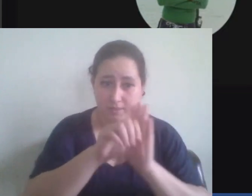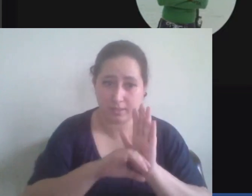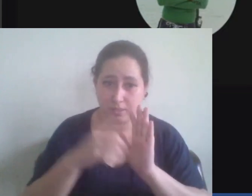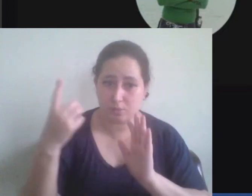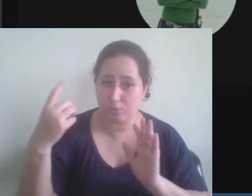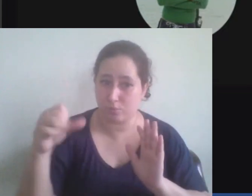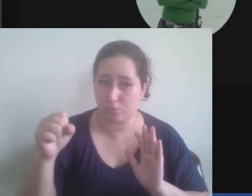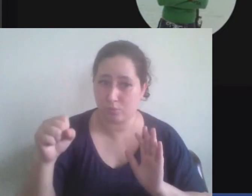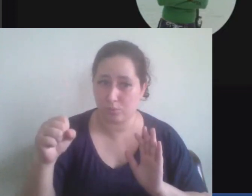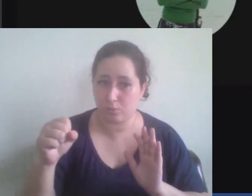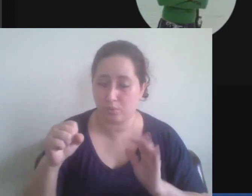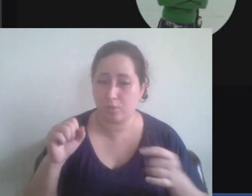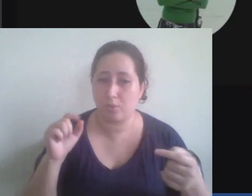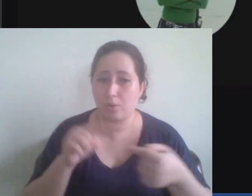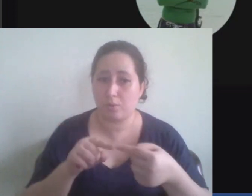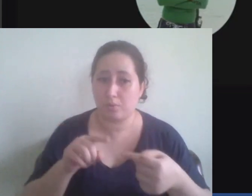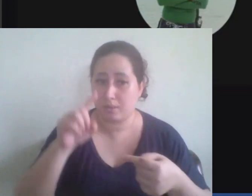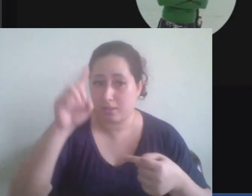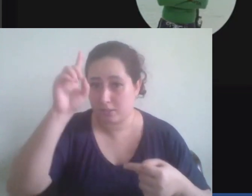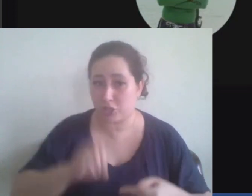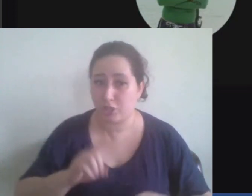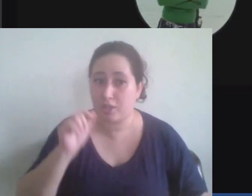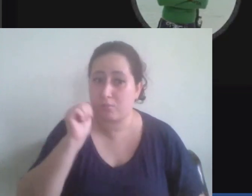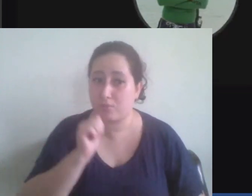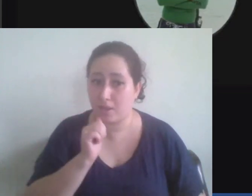alguma menção aos direitos das mulheres